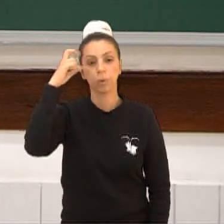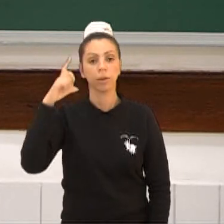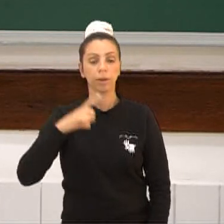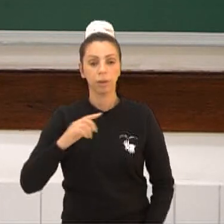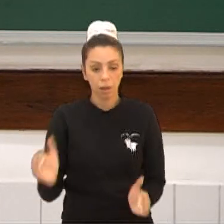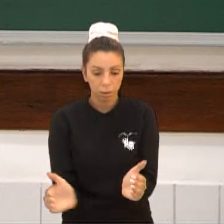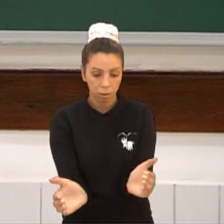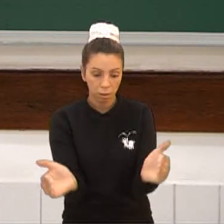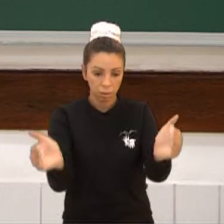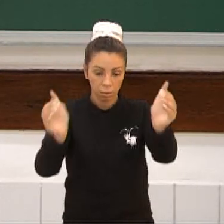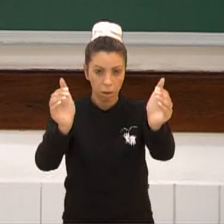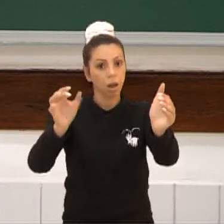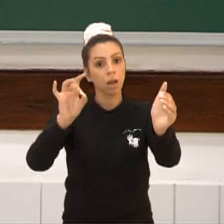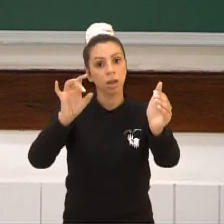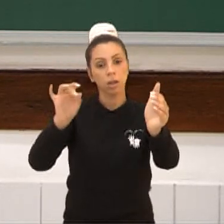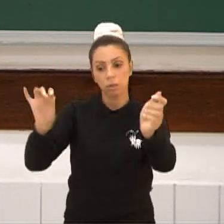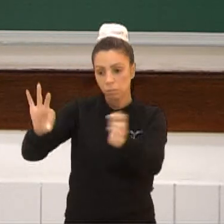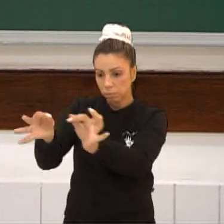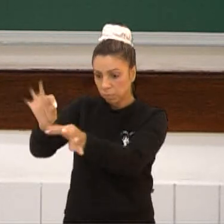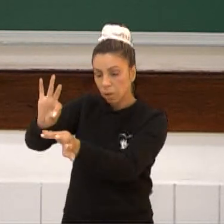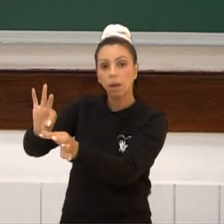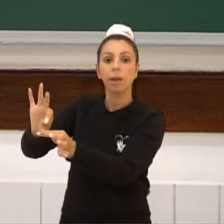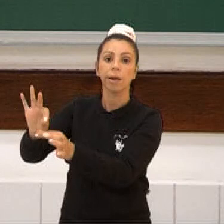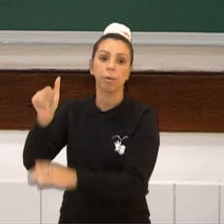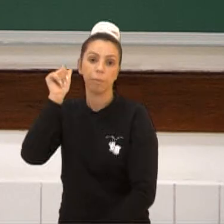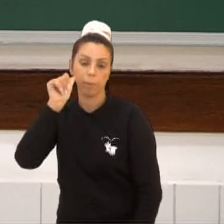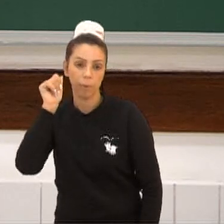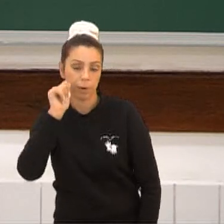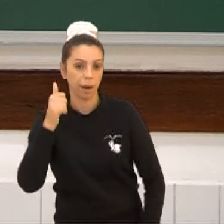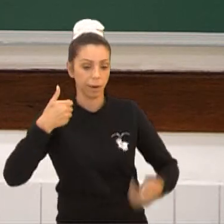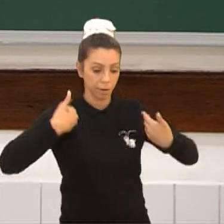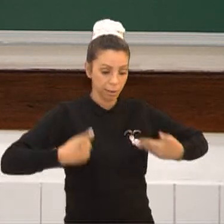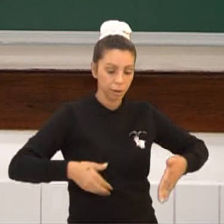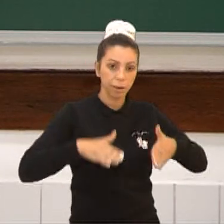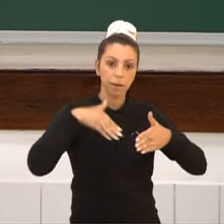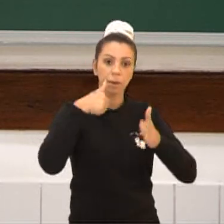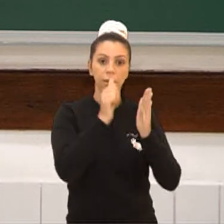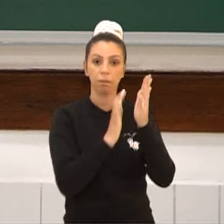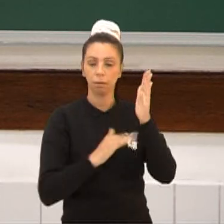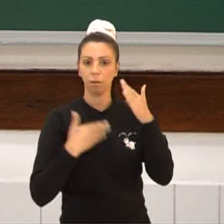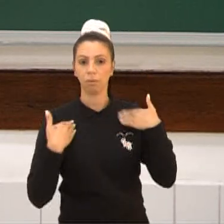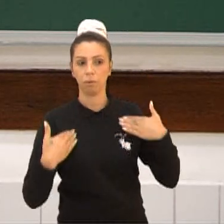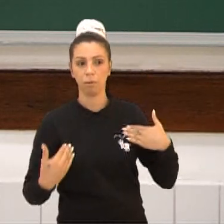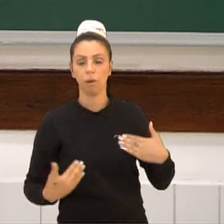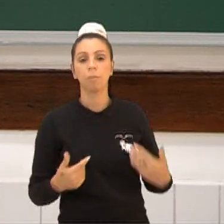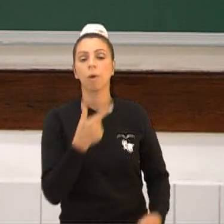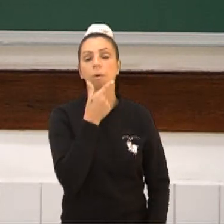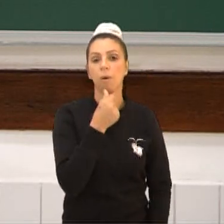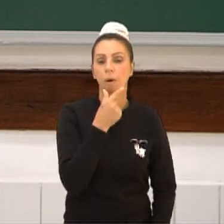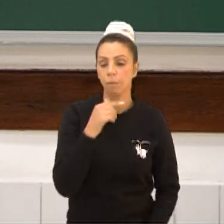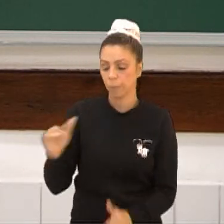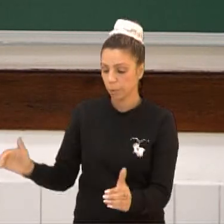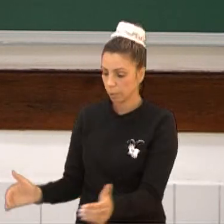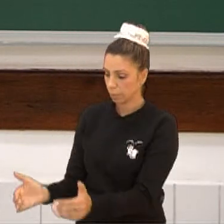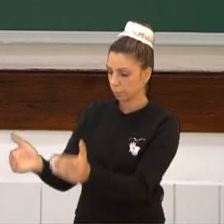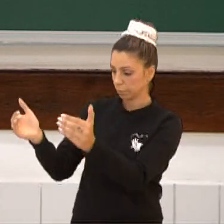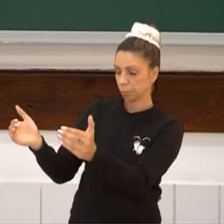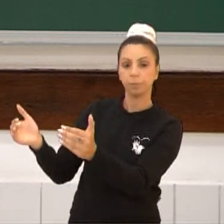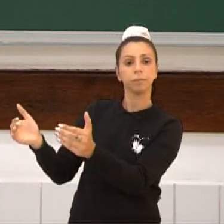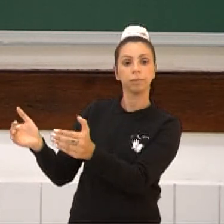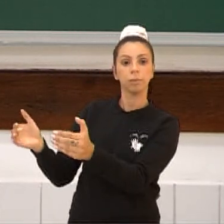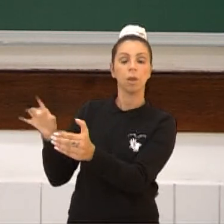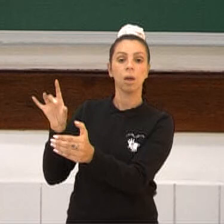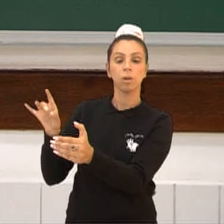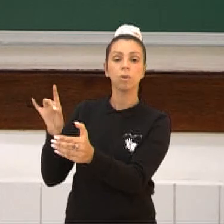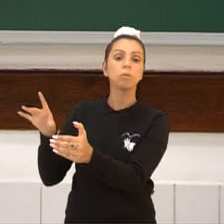normalmente, é feita por mais mulheres. E toda parte de plumaria é feita mais pela questão de homens. A questão de cestas, ela é muito para